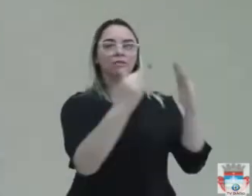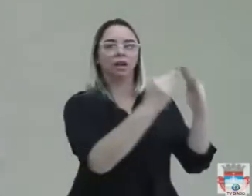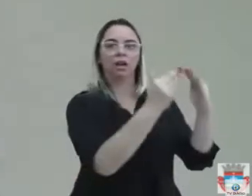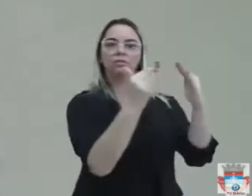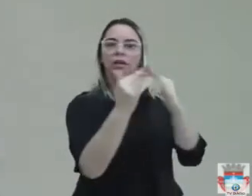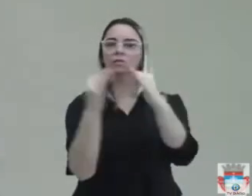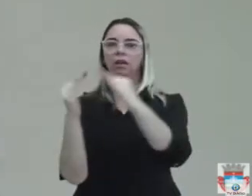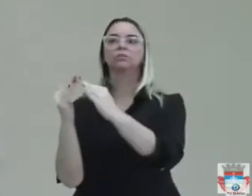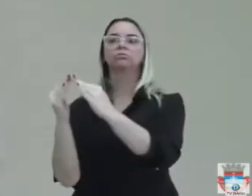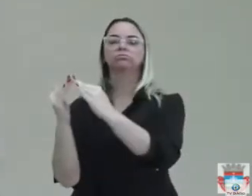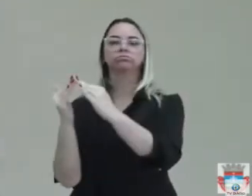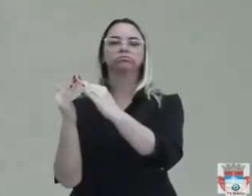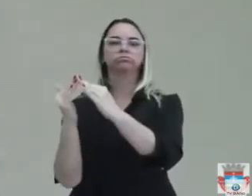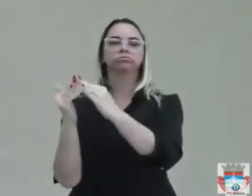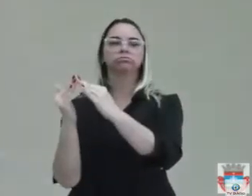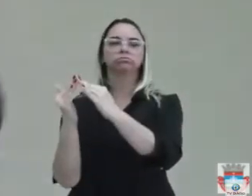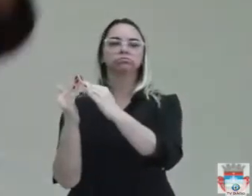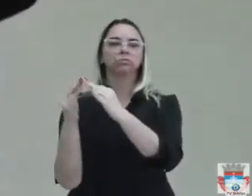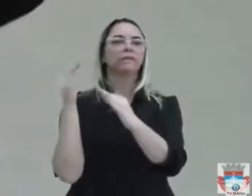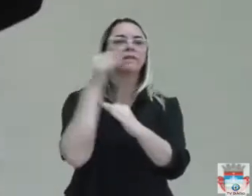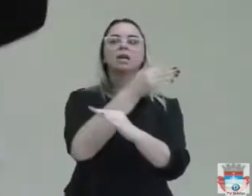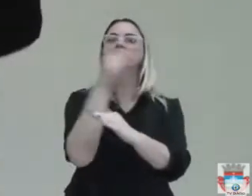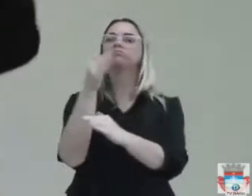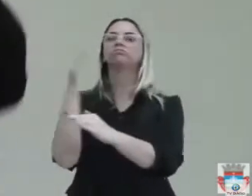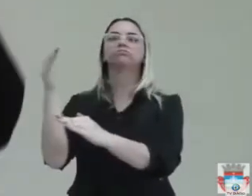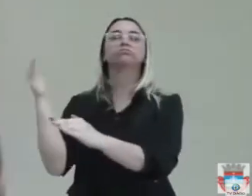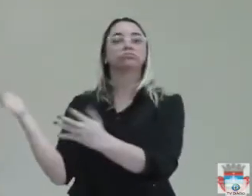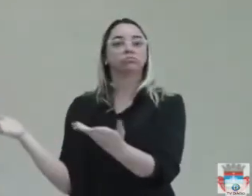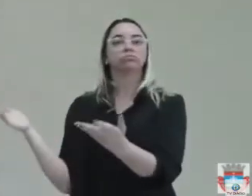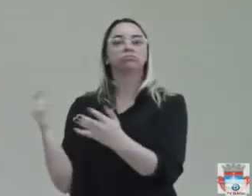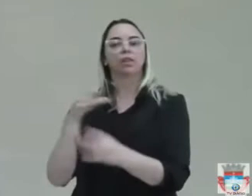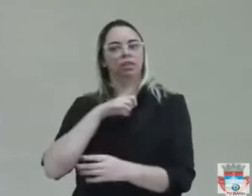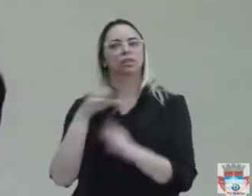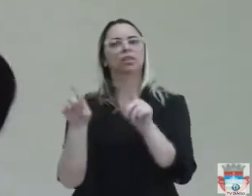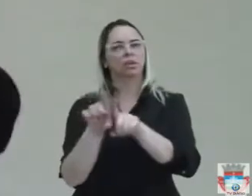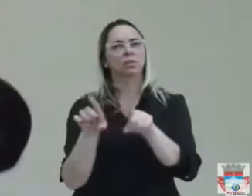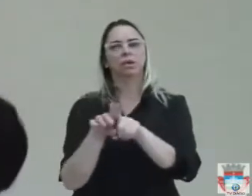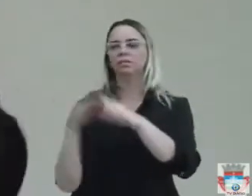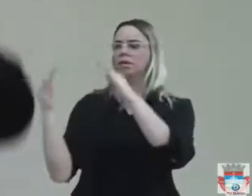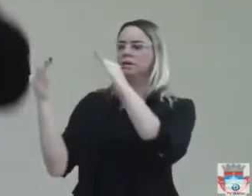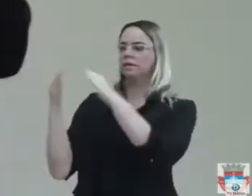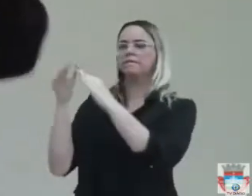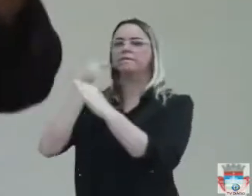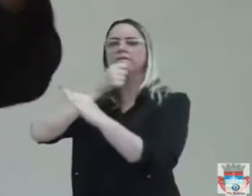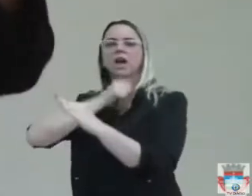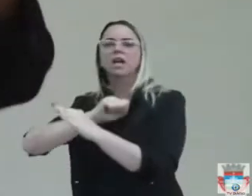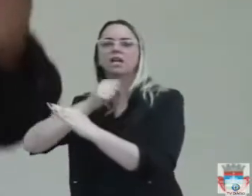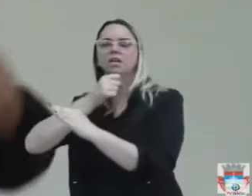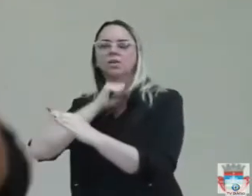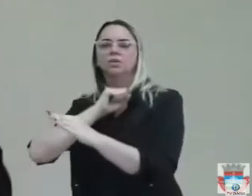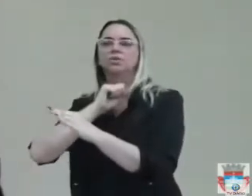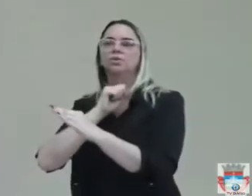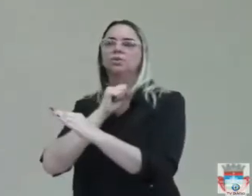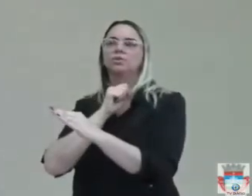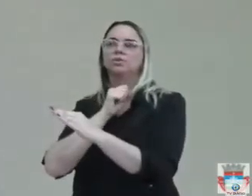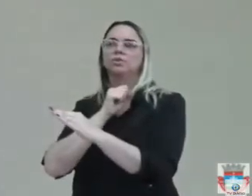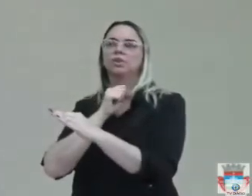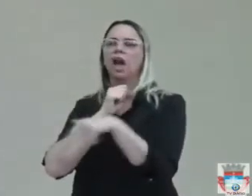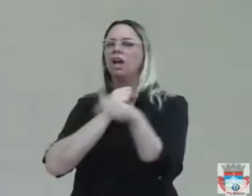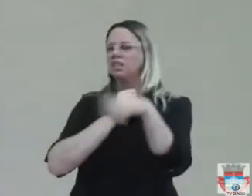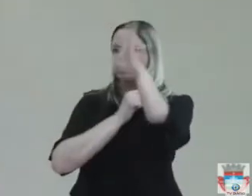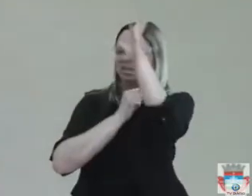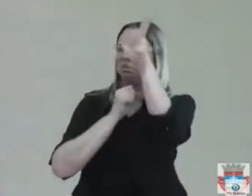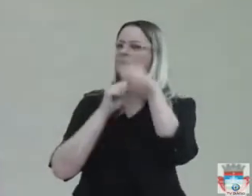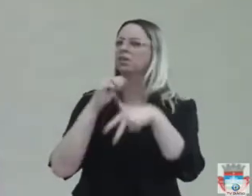Nós tínhamos na gestão anterior o centro de convivência de idosos com aqueles idosos. Eu acho que toda a juventude de São Bento